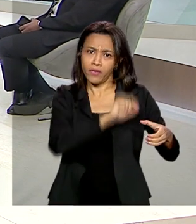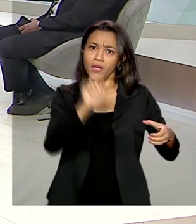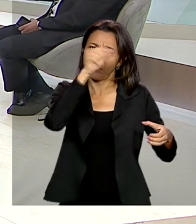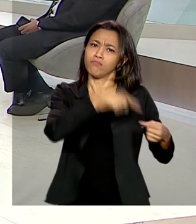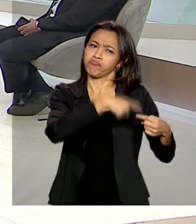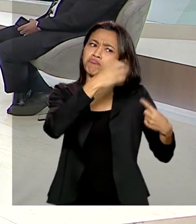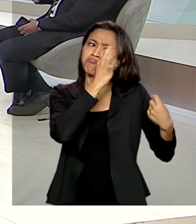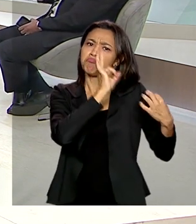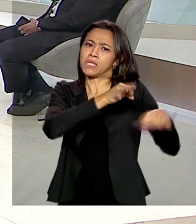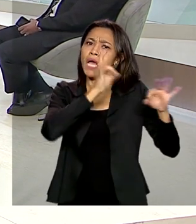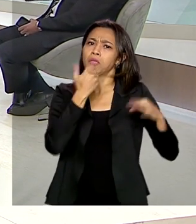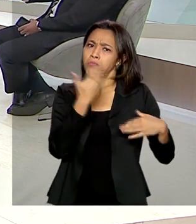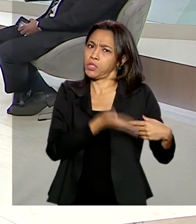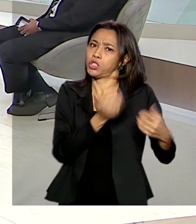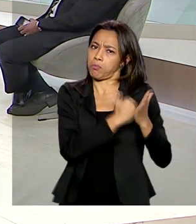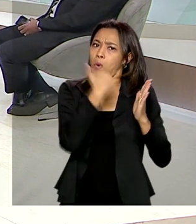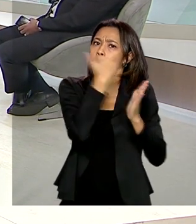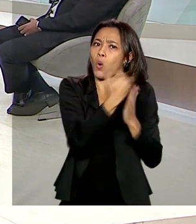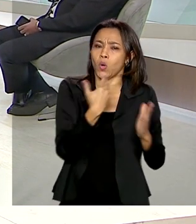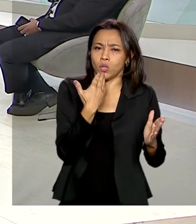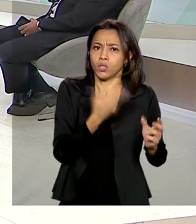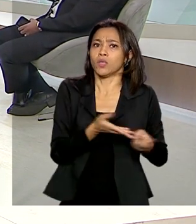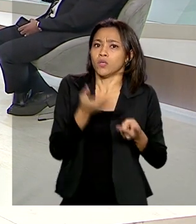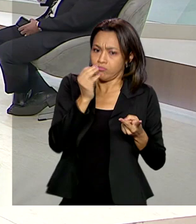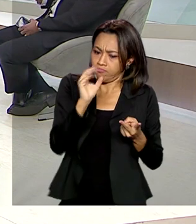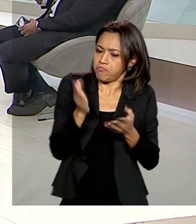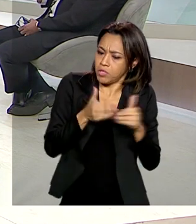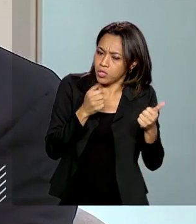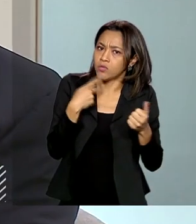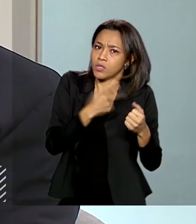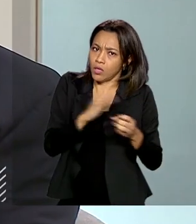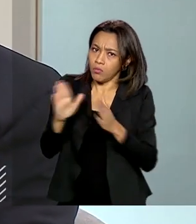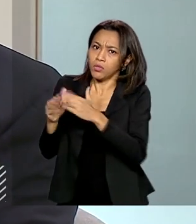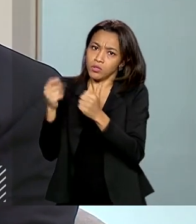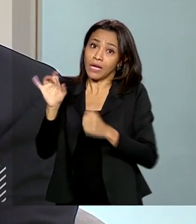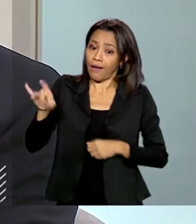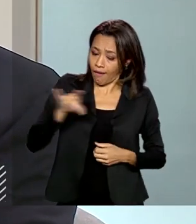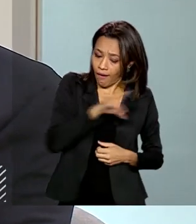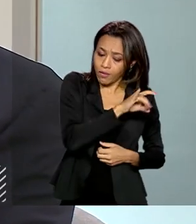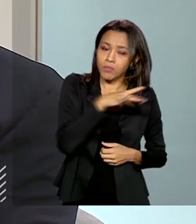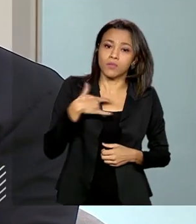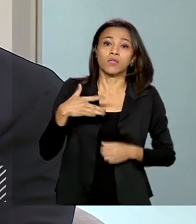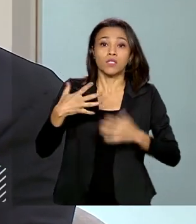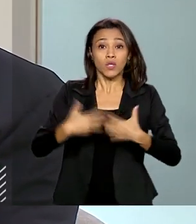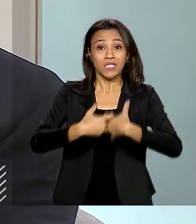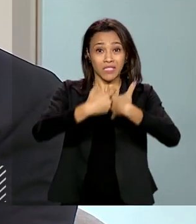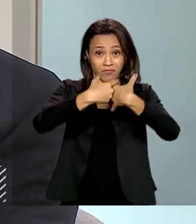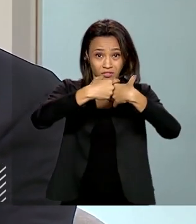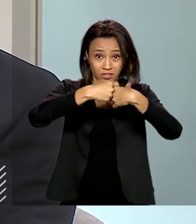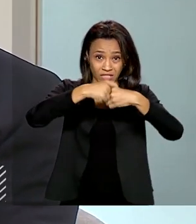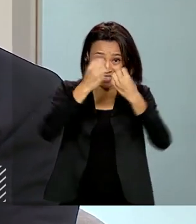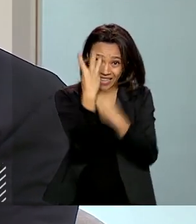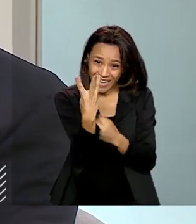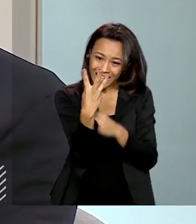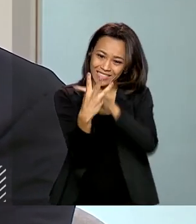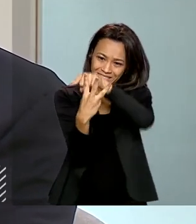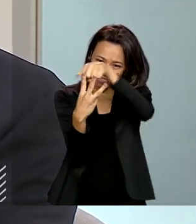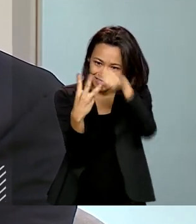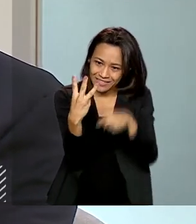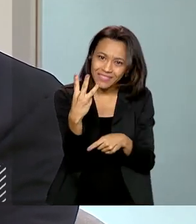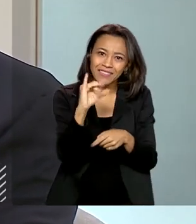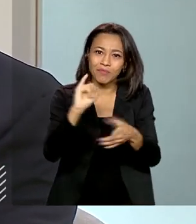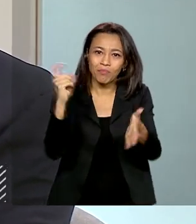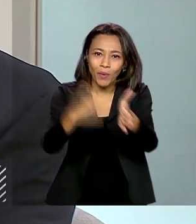legitimidade de pedir o seu maior imposto, o Estado também e a União também. Quando eu coloco o imposto, que é dividido entre nós três, a gente começa a